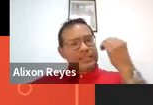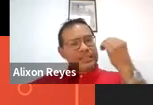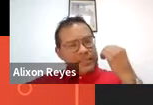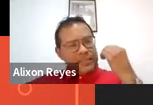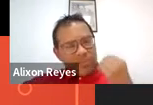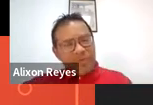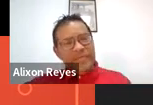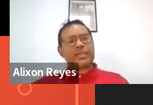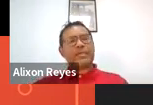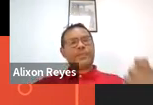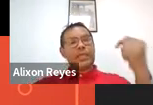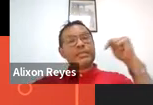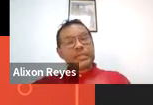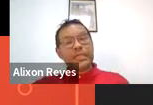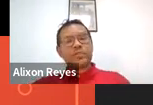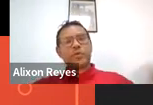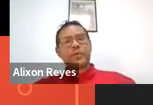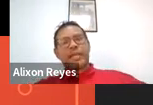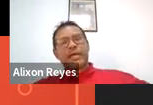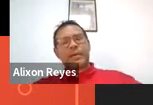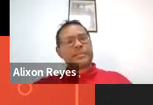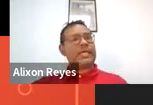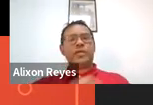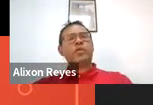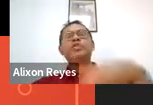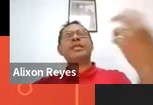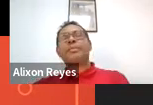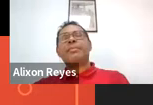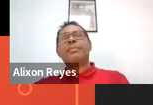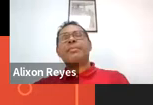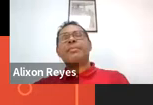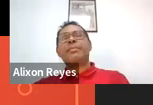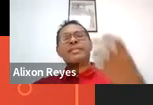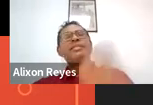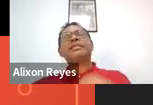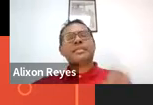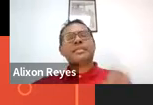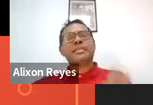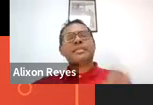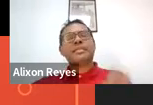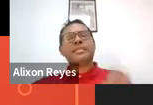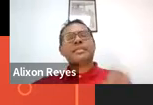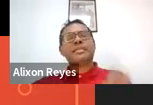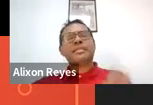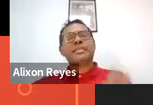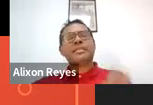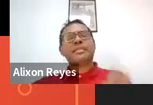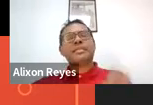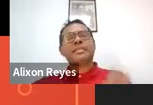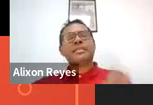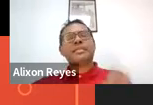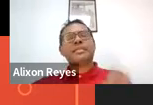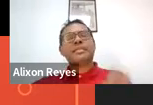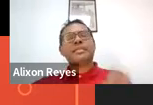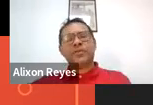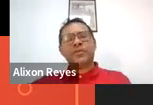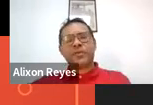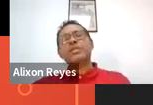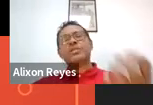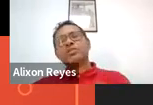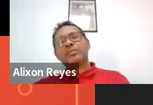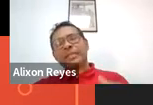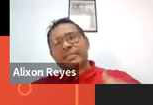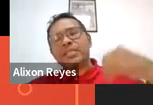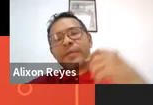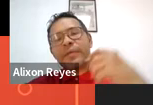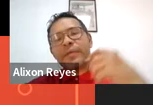índices de pobreza inciden sobre as capacidades não somente adquisitivas, mas também de acessibilidade.